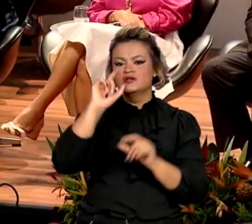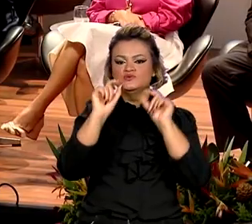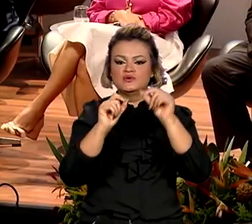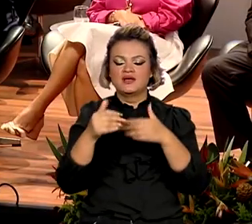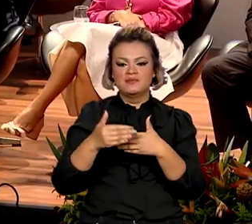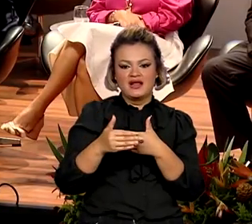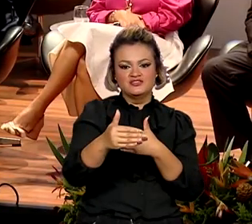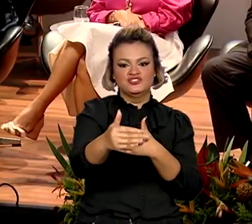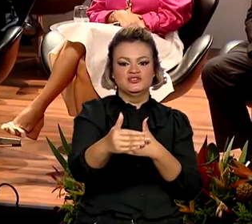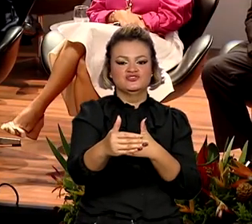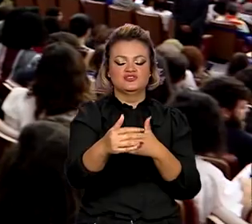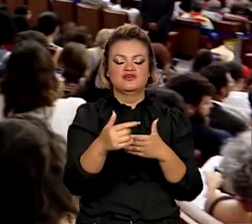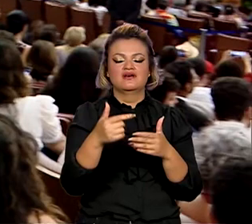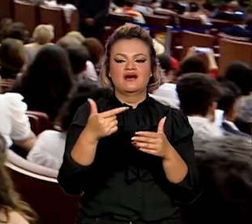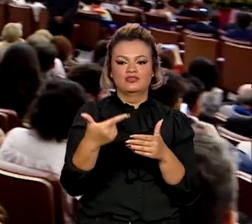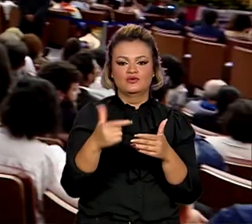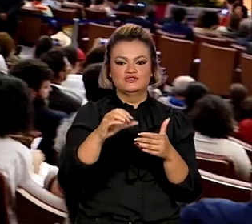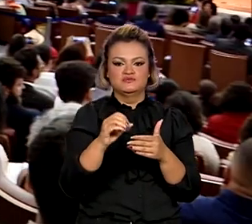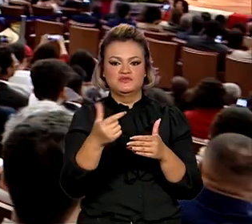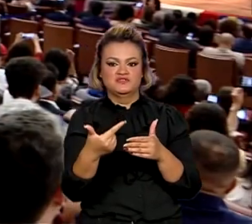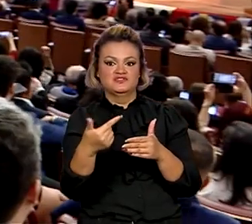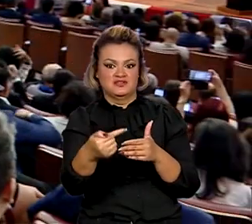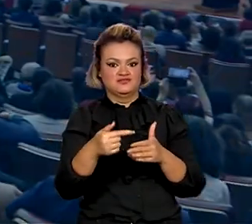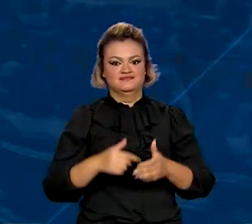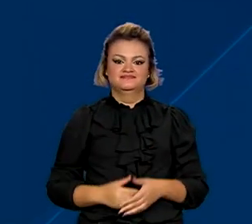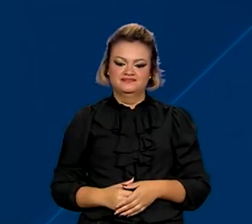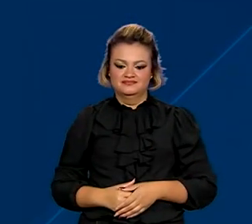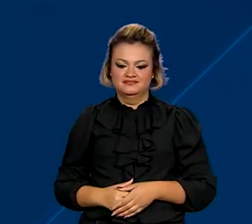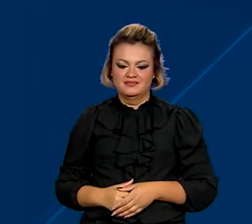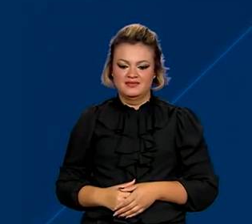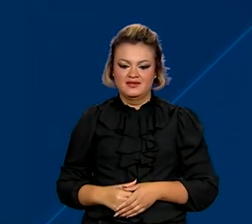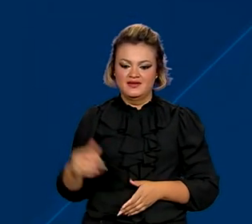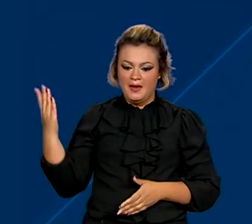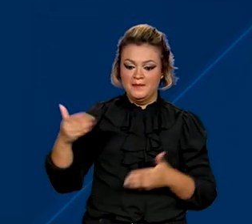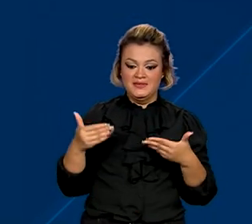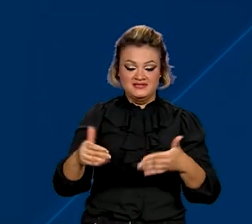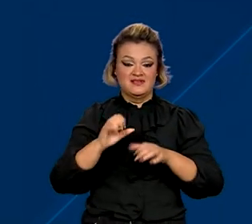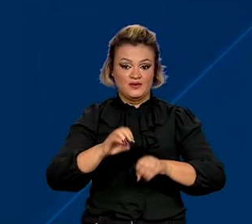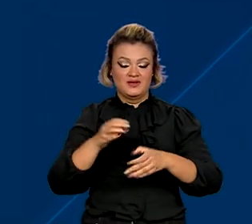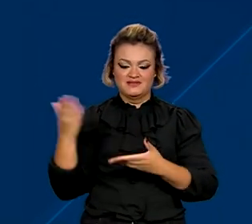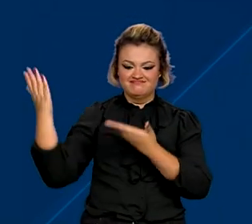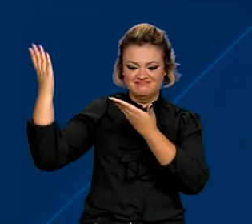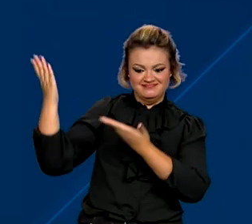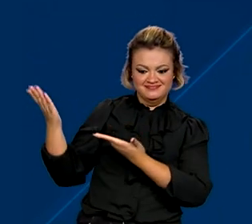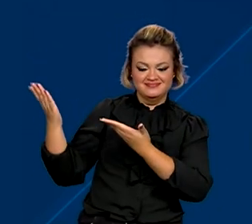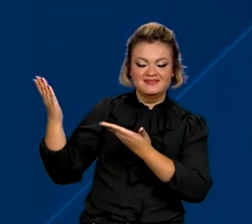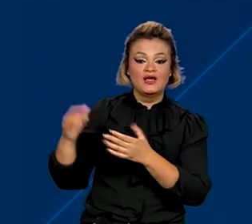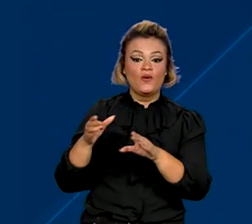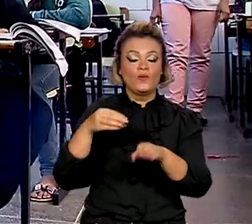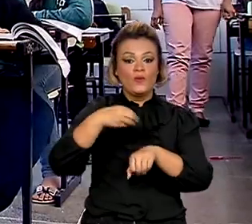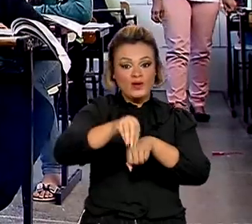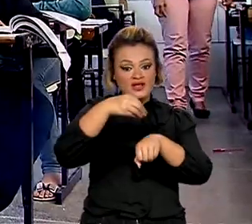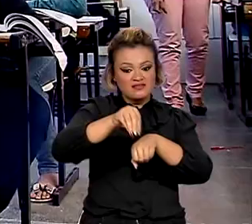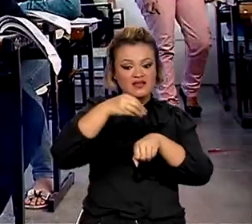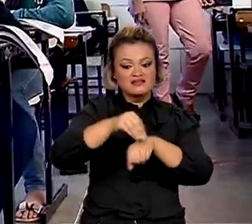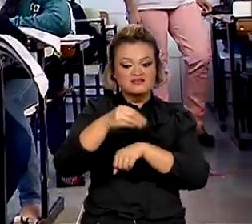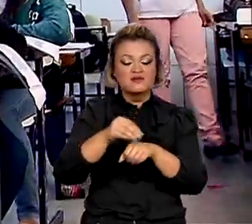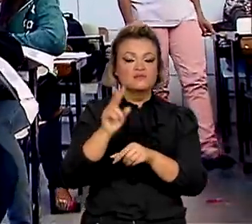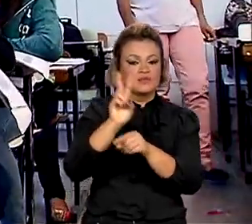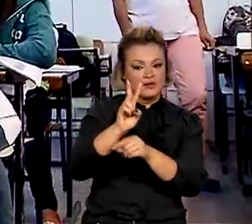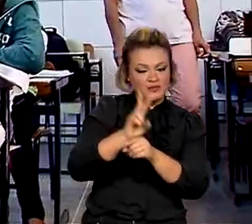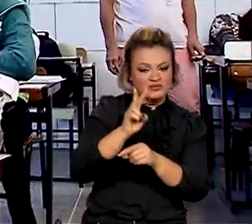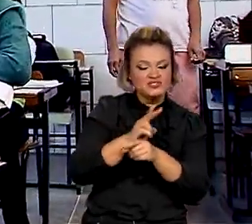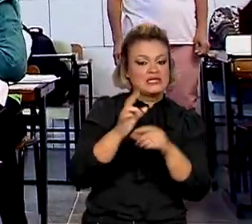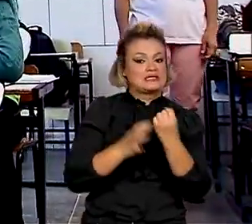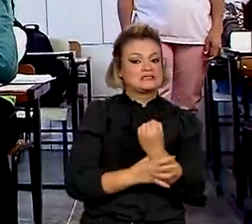período 2024-2027. O Ministério da Educação lança cartilha com orientações para a proteção